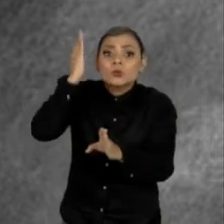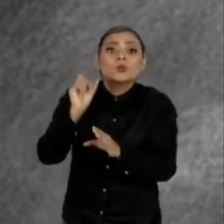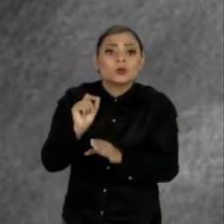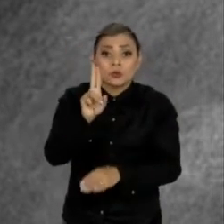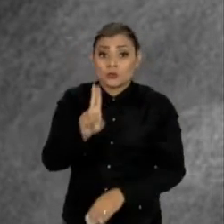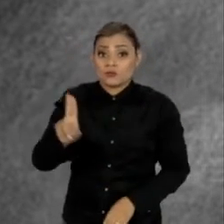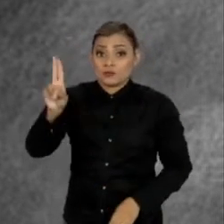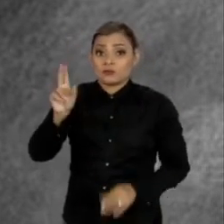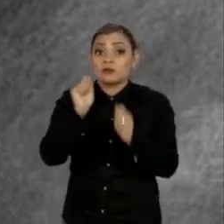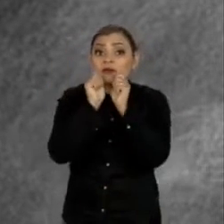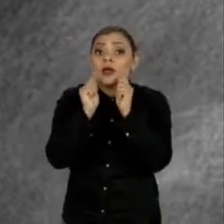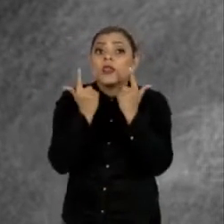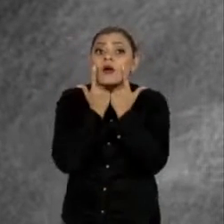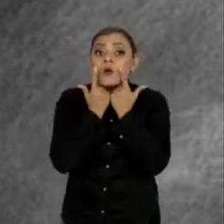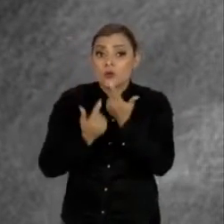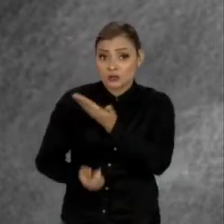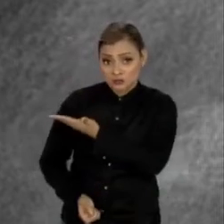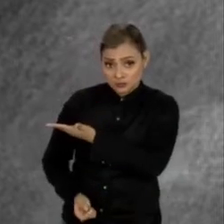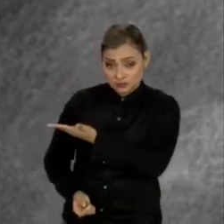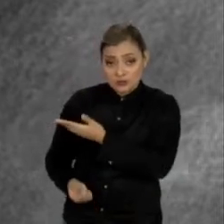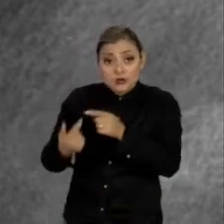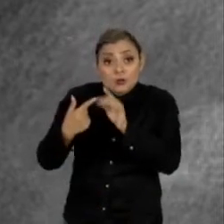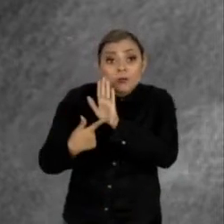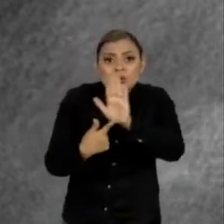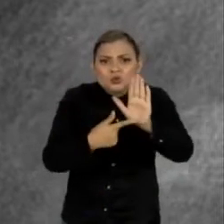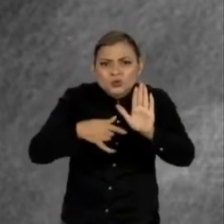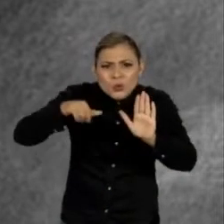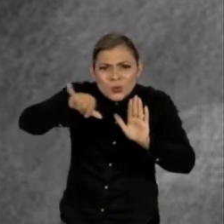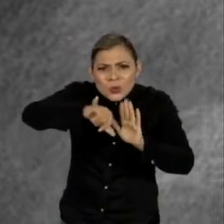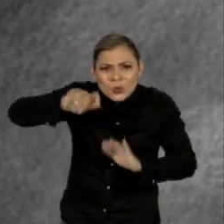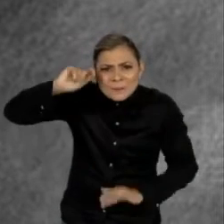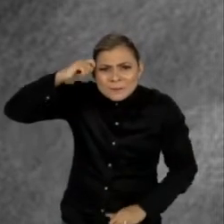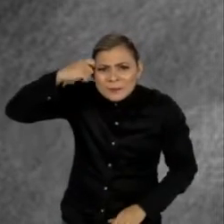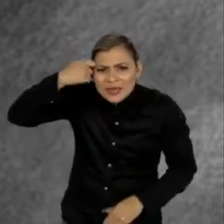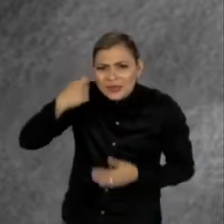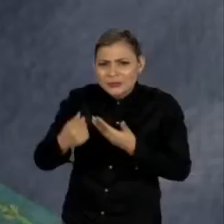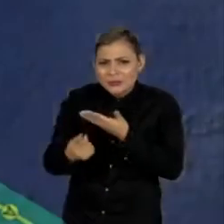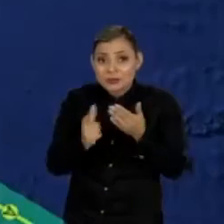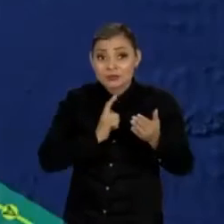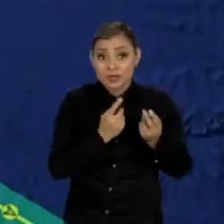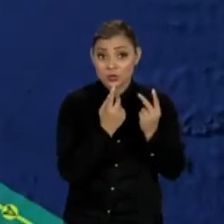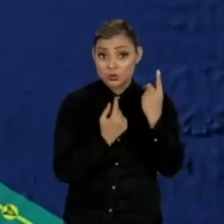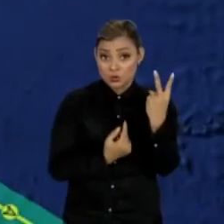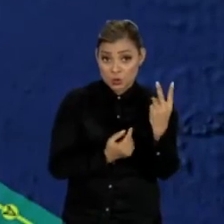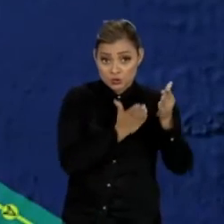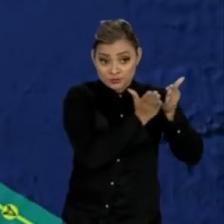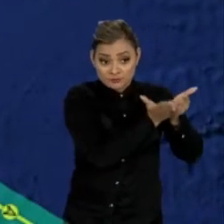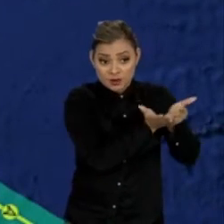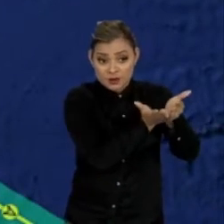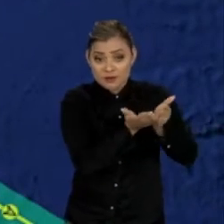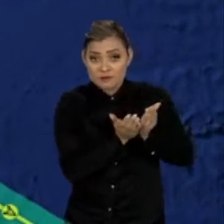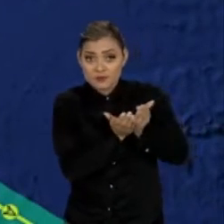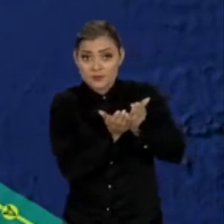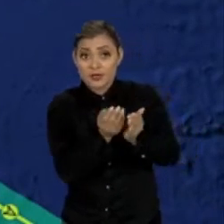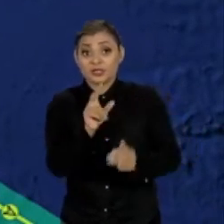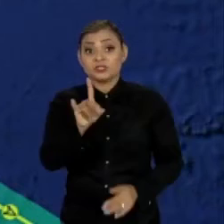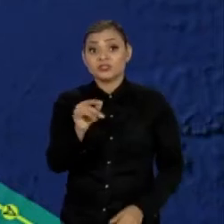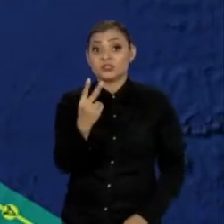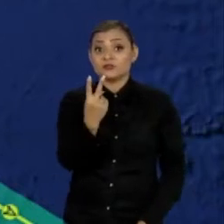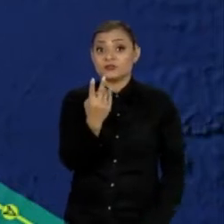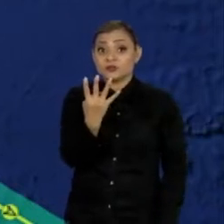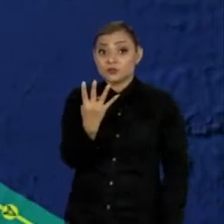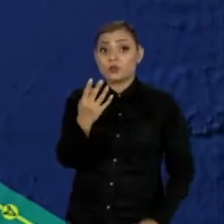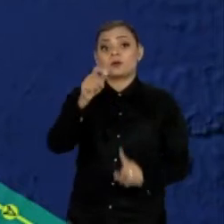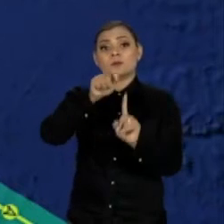Universidade Federal de Alagoas mostra uma mancha seguida por duas embarcações. O registro é do dia 24 de